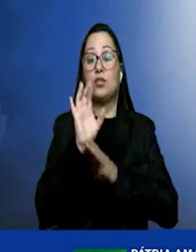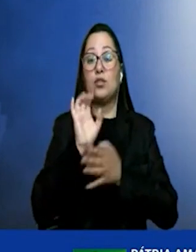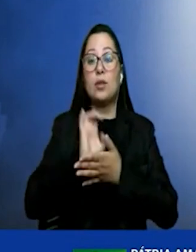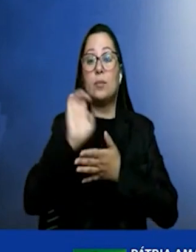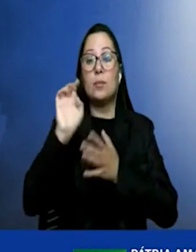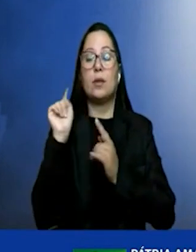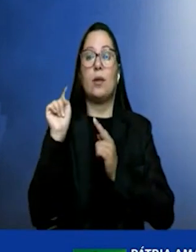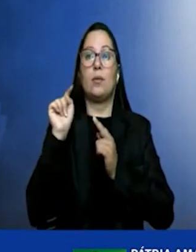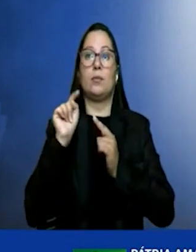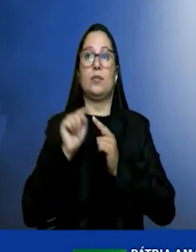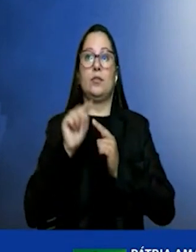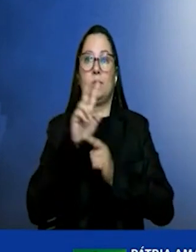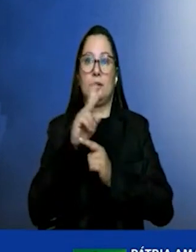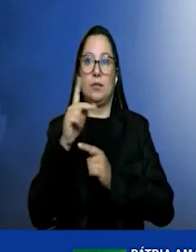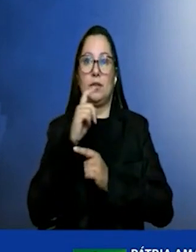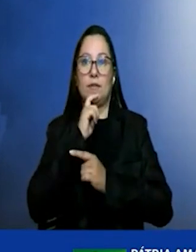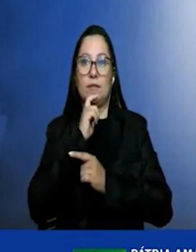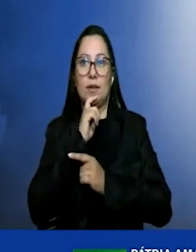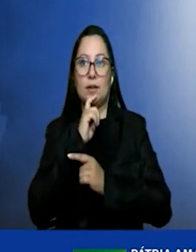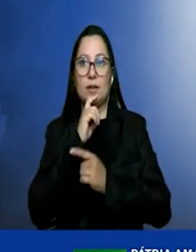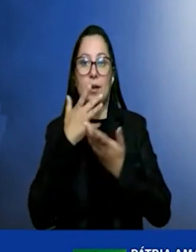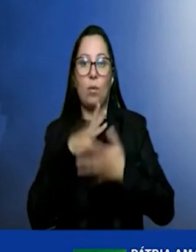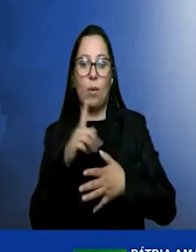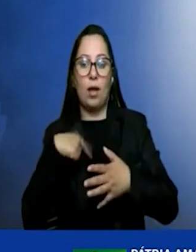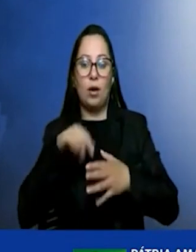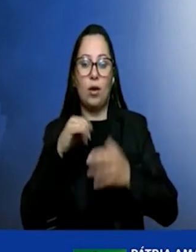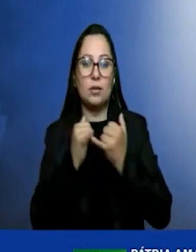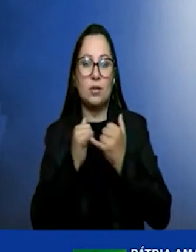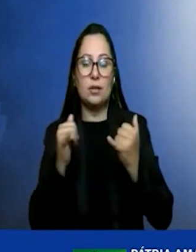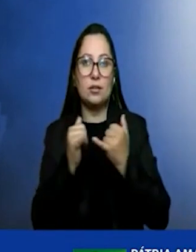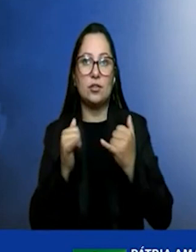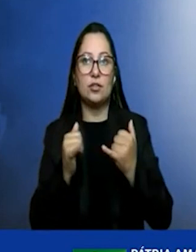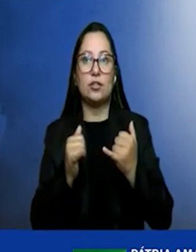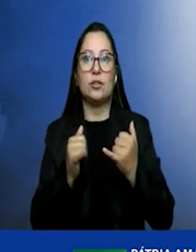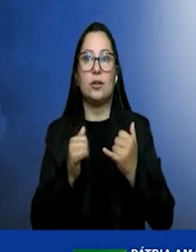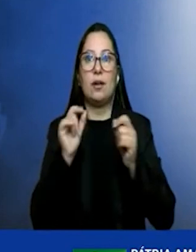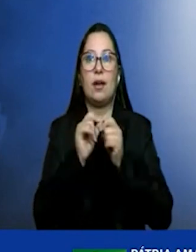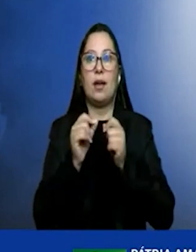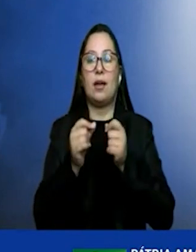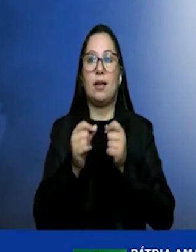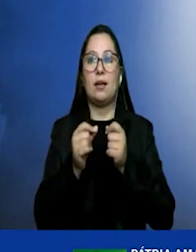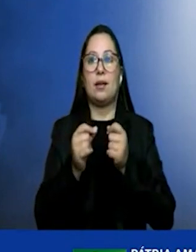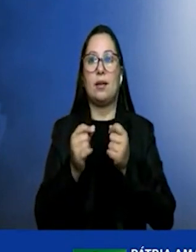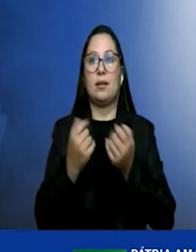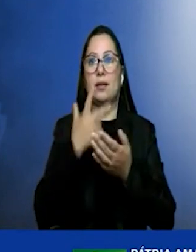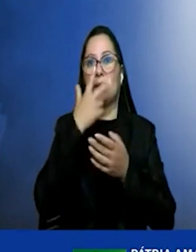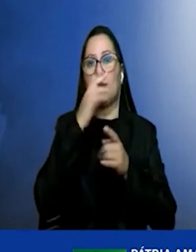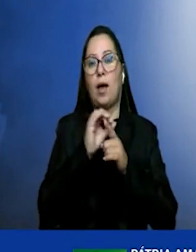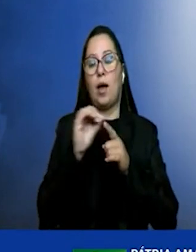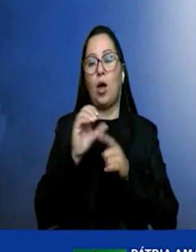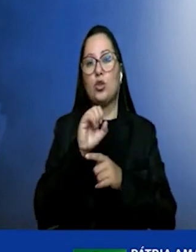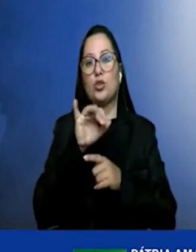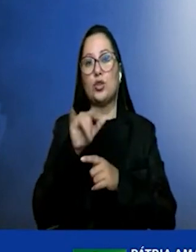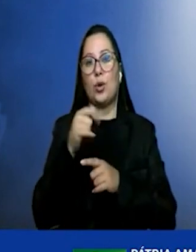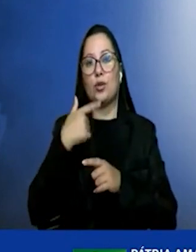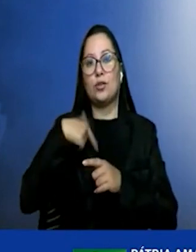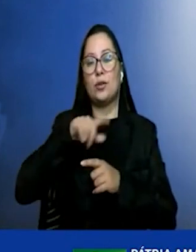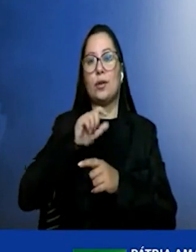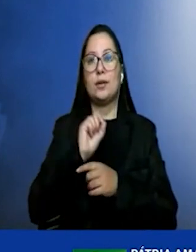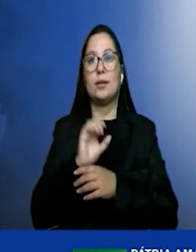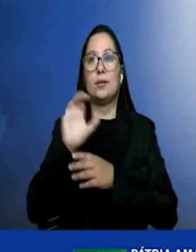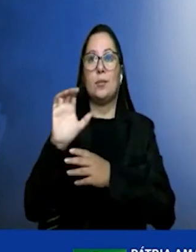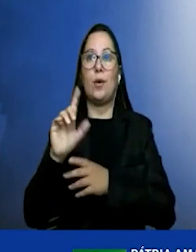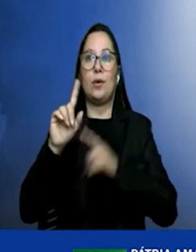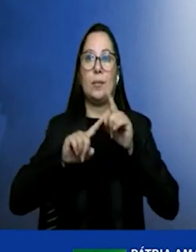hidrogênio a gente não quer que a nossa energia seja fazendo um paralelo a soja onde a gente exporta como matéria